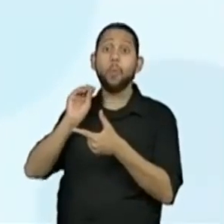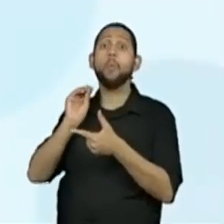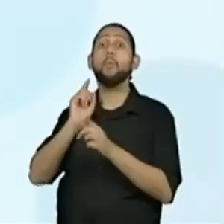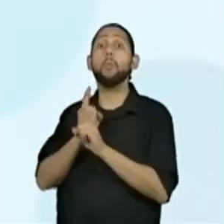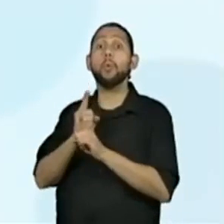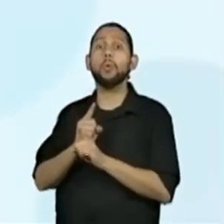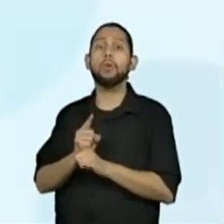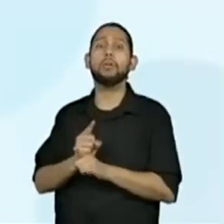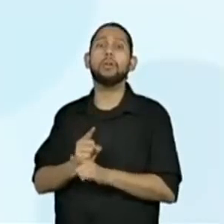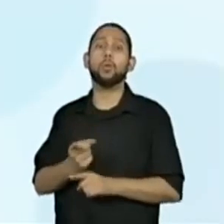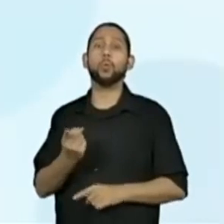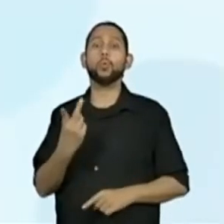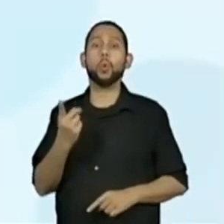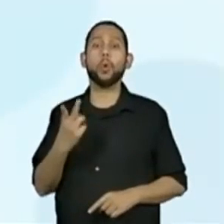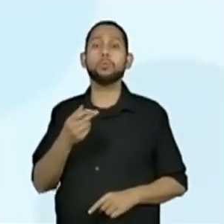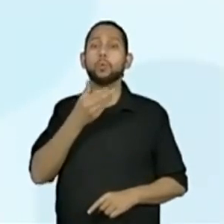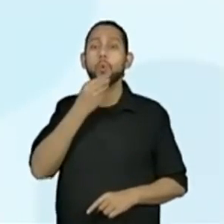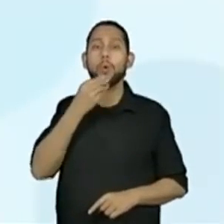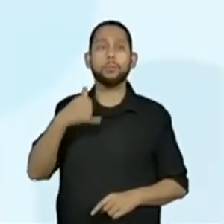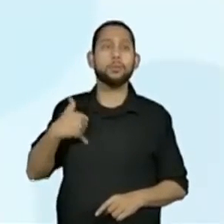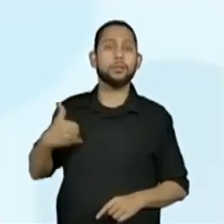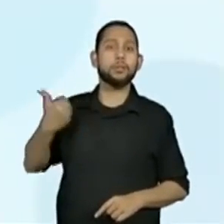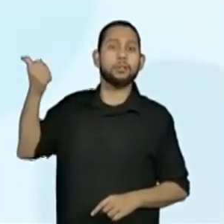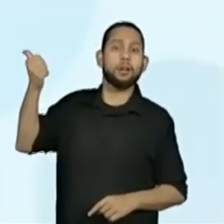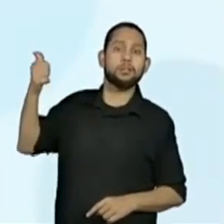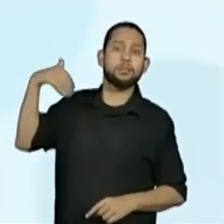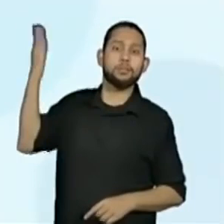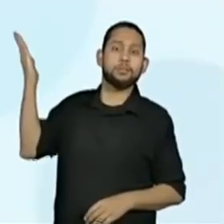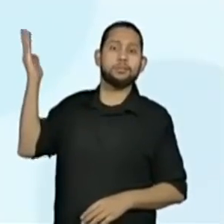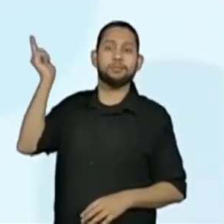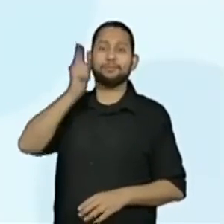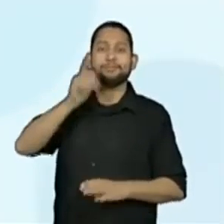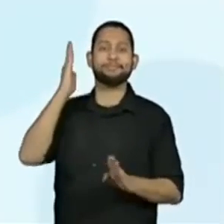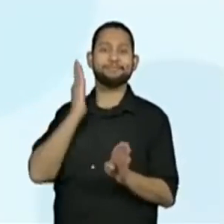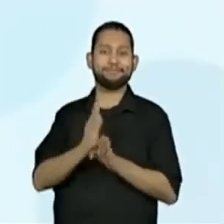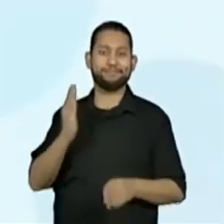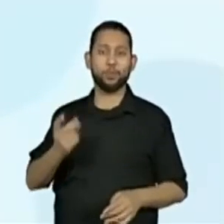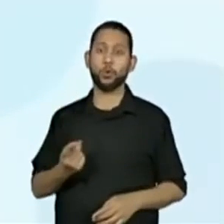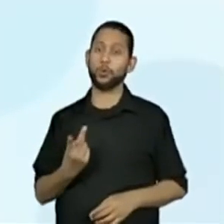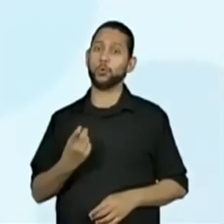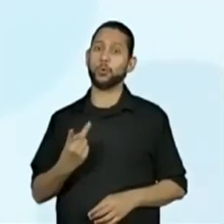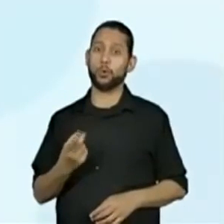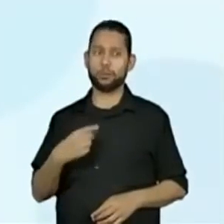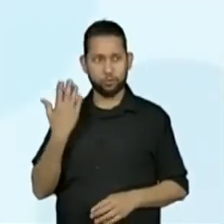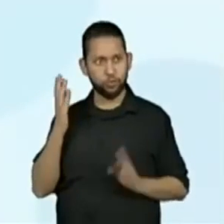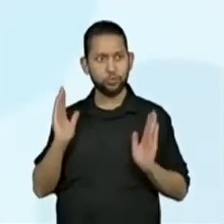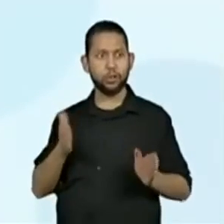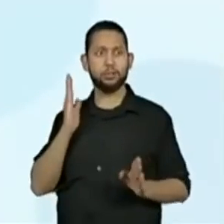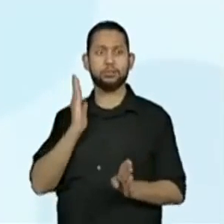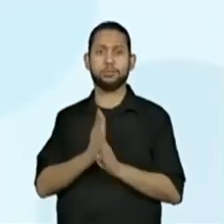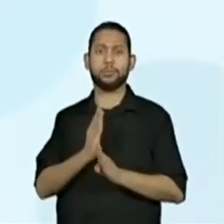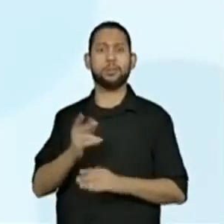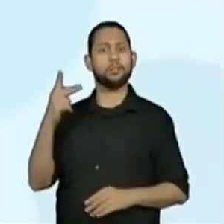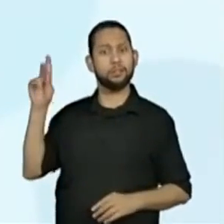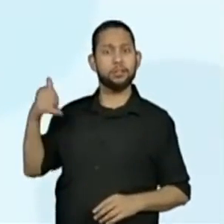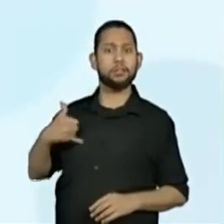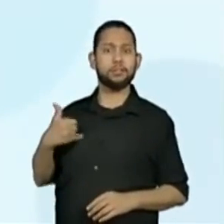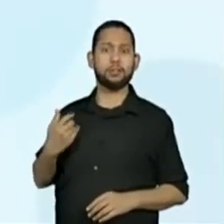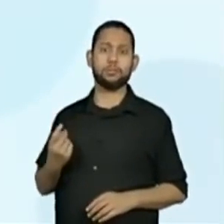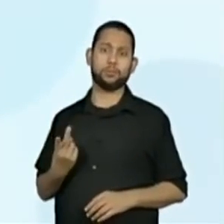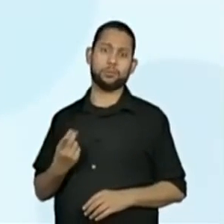quem? Do Gabriel. Opa! É a idade do Gabriel que a gente já preencheu aí, que é 12 anos.